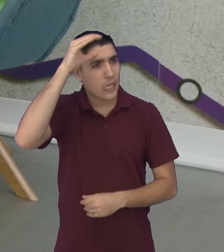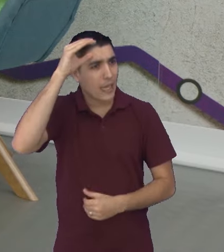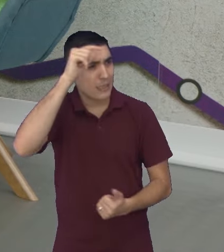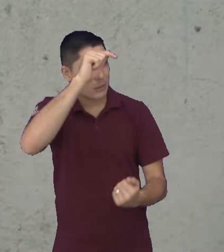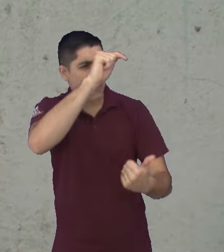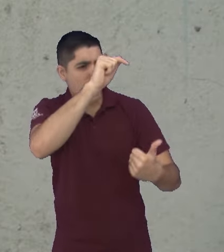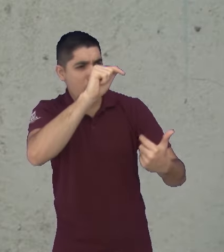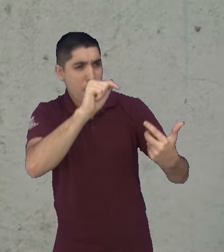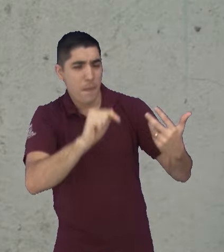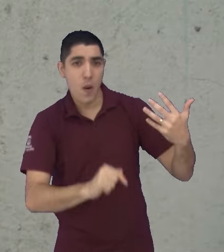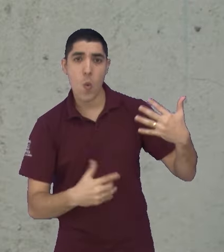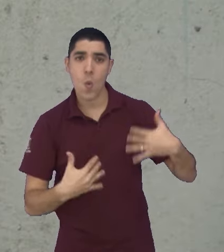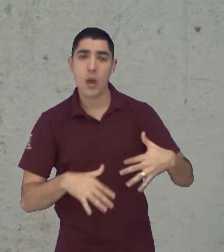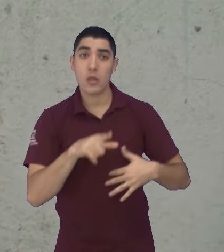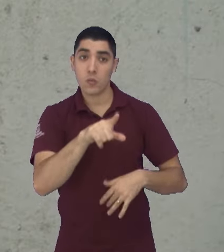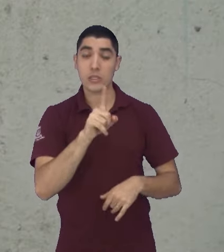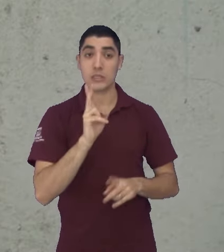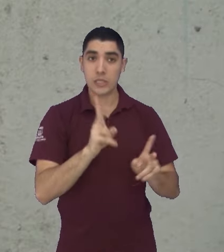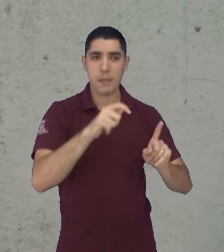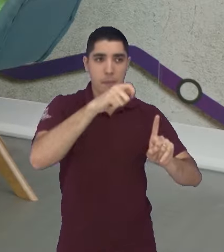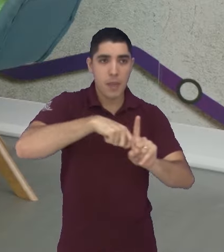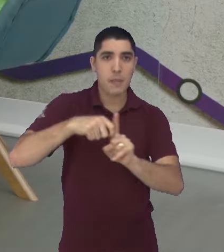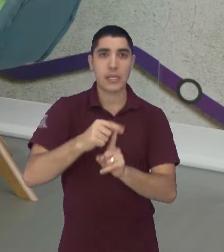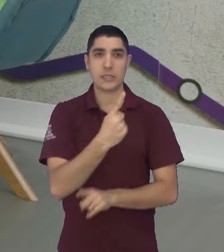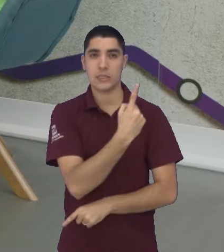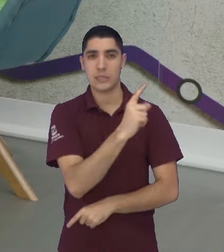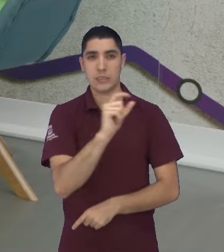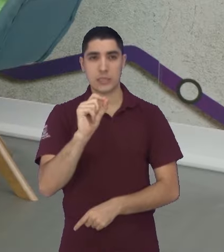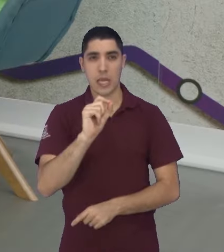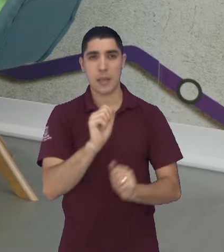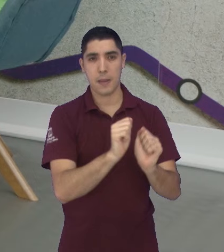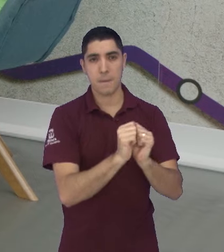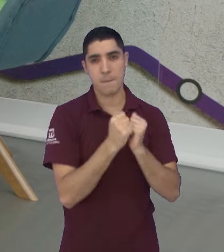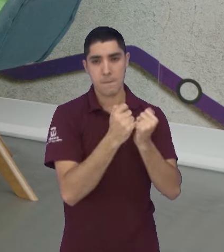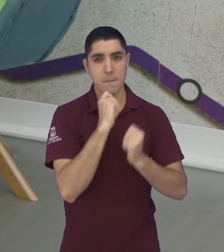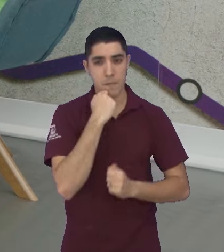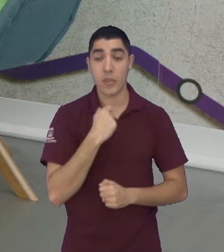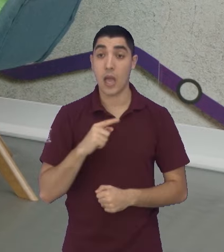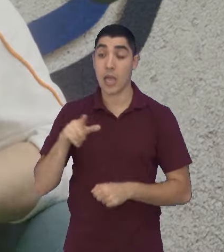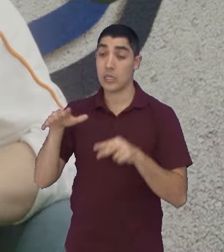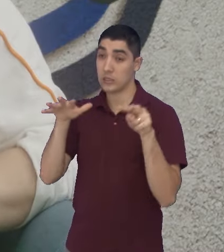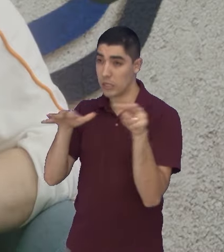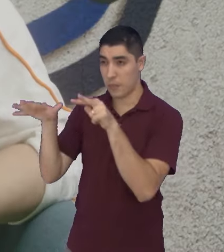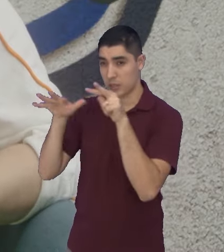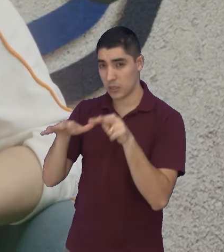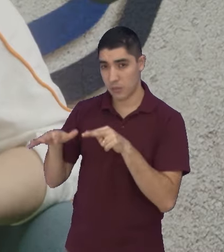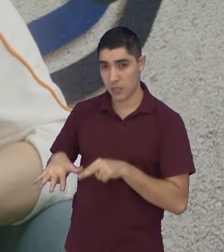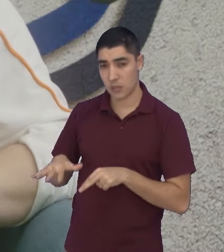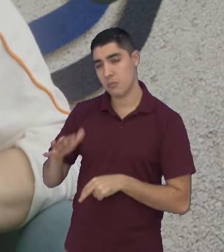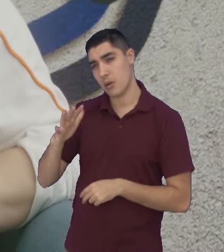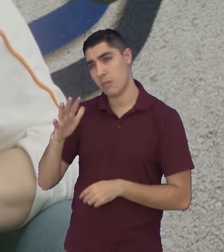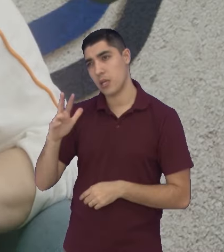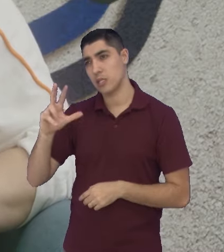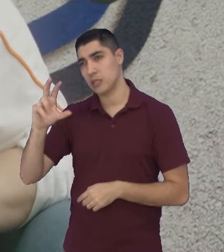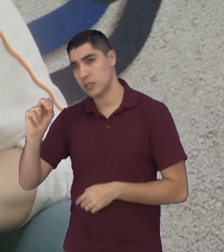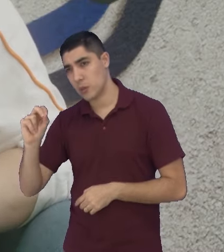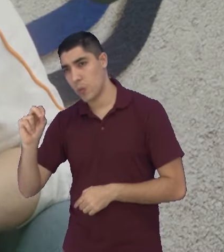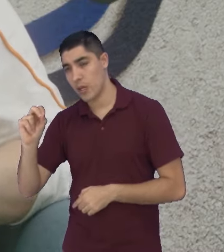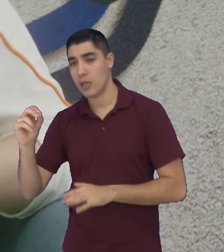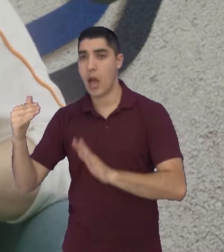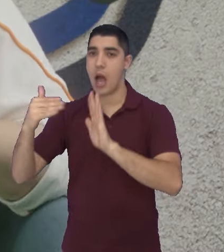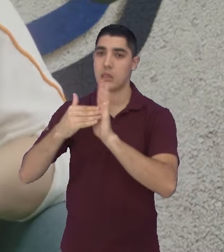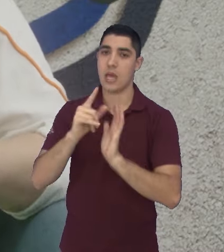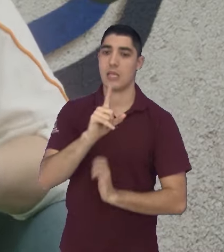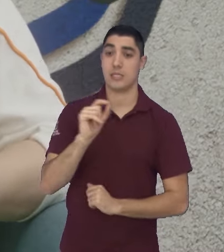por mês você produz 100 pães, né? Mais ou menos... Não, por mês... Por semana, tenho mais ou menos de 50 a 100 clientes.